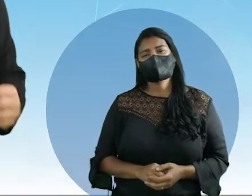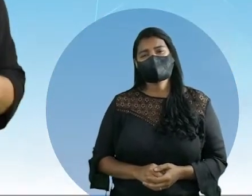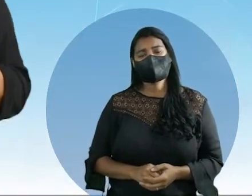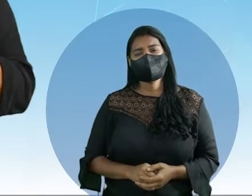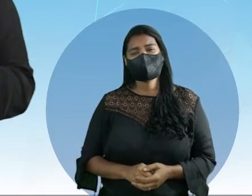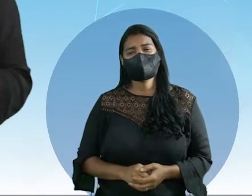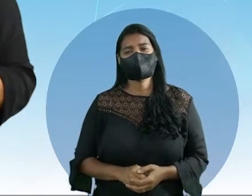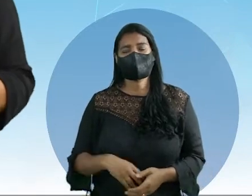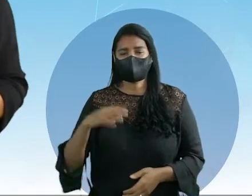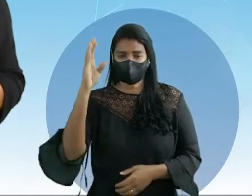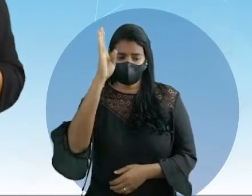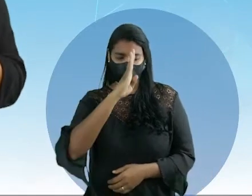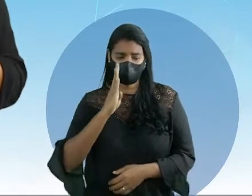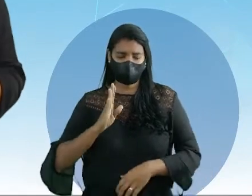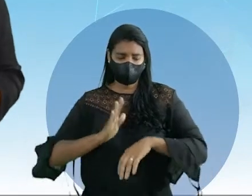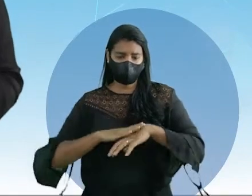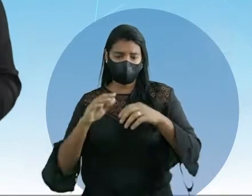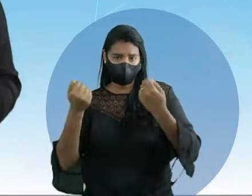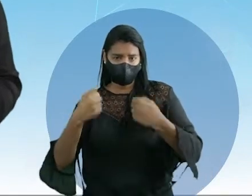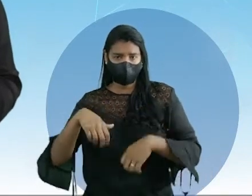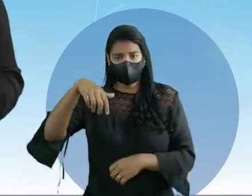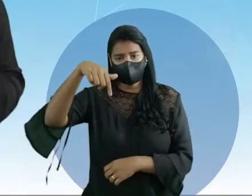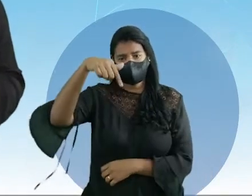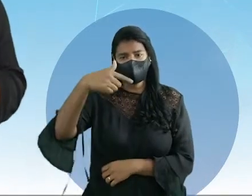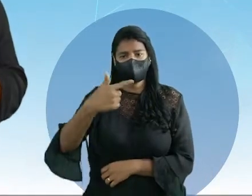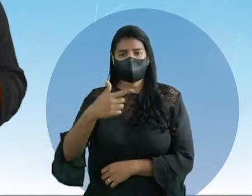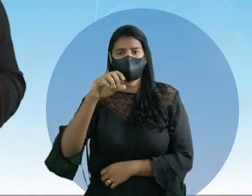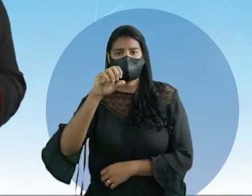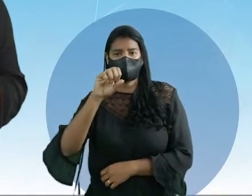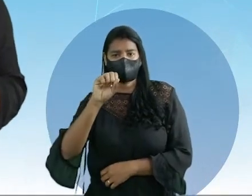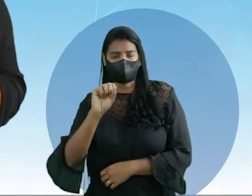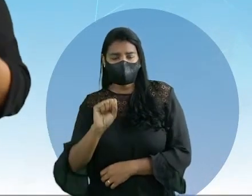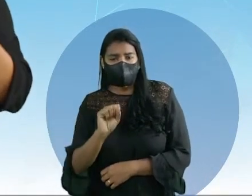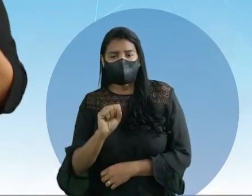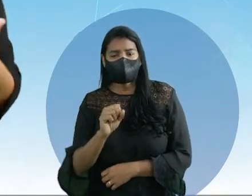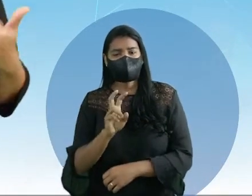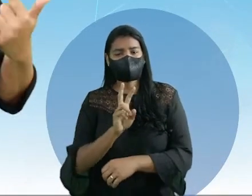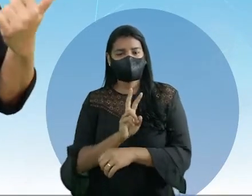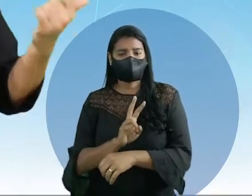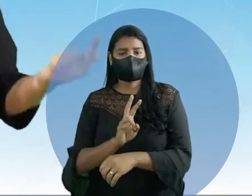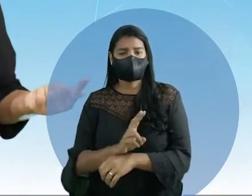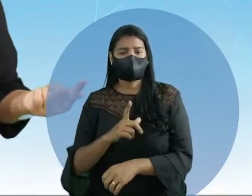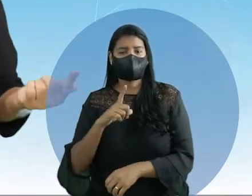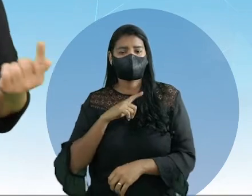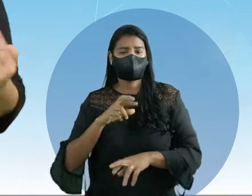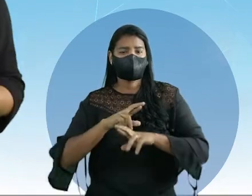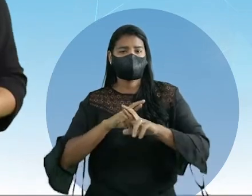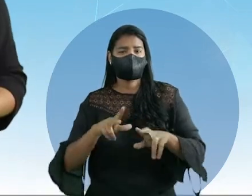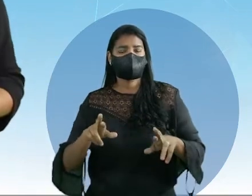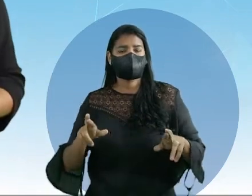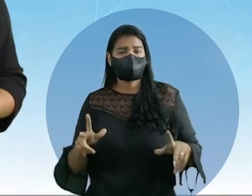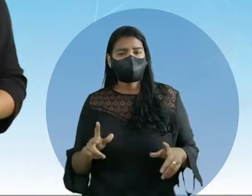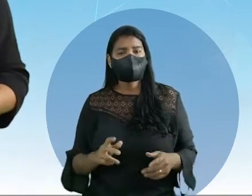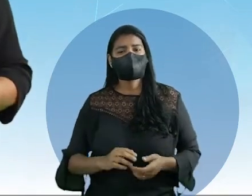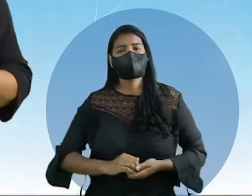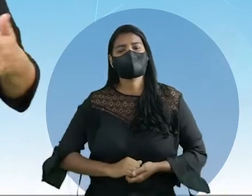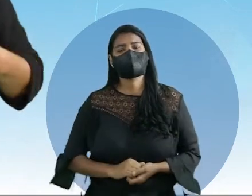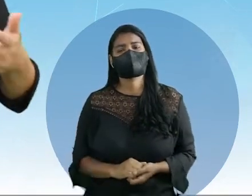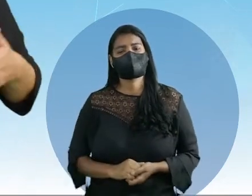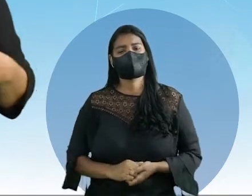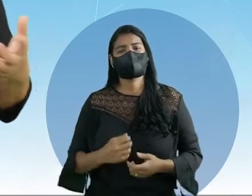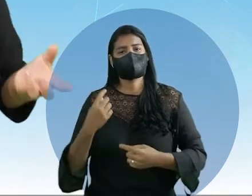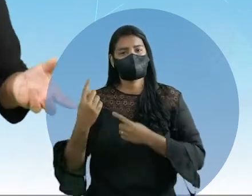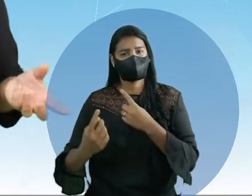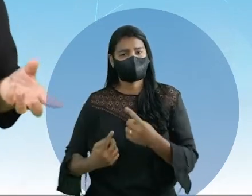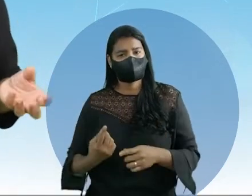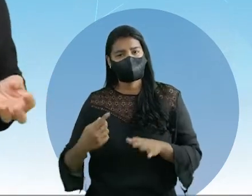lá. No Brasil, possui 728 unidades de conservação. Sendo que existe diferente tipo de unidade, viu, gente? Cada